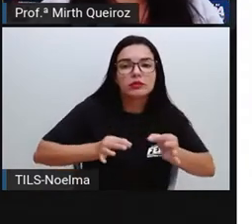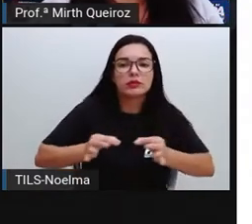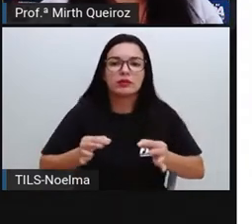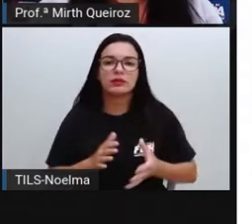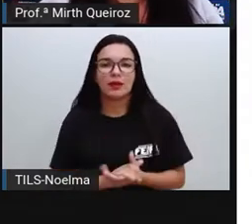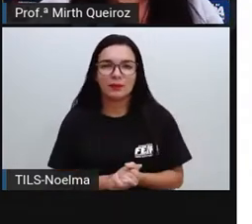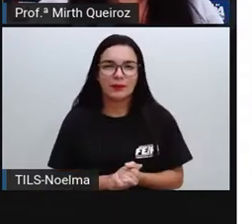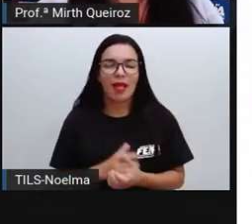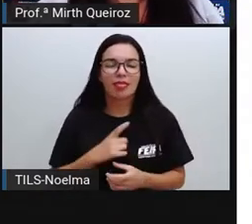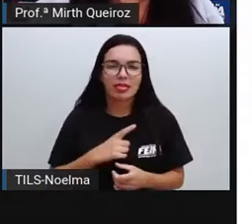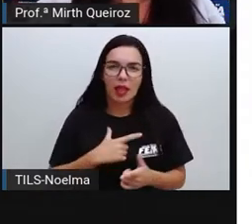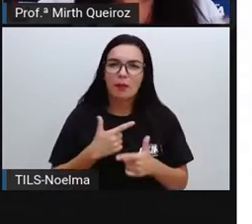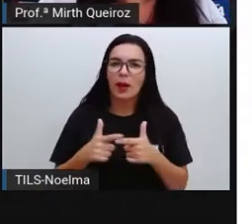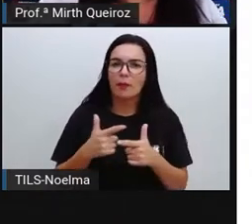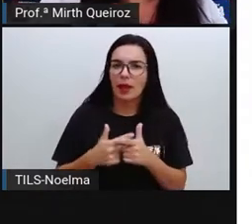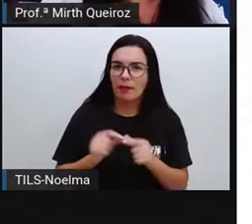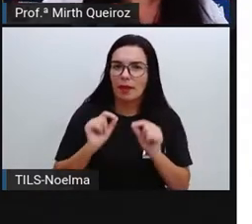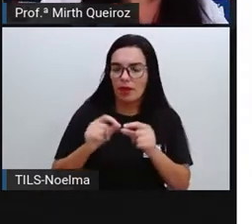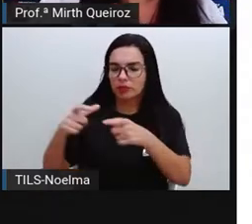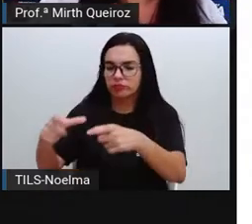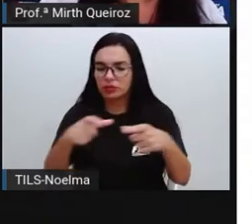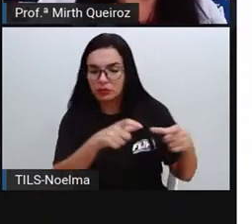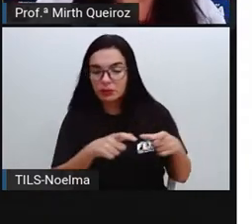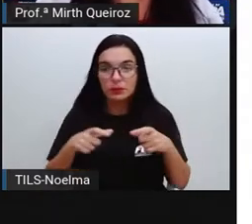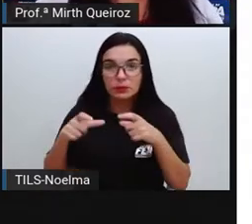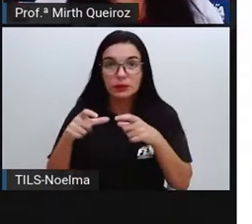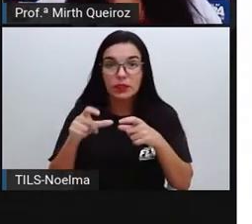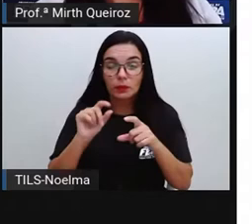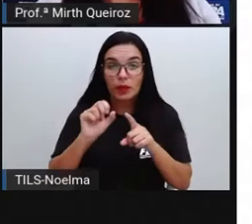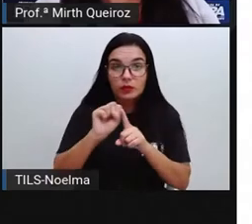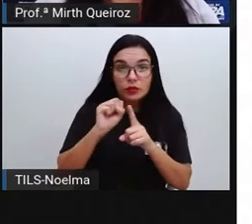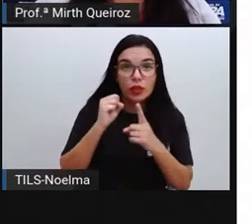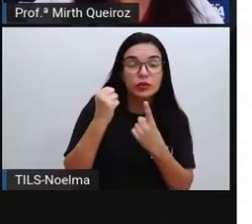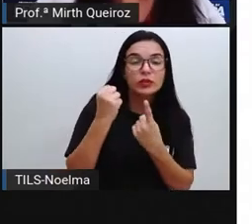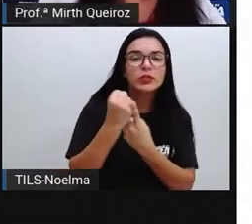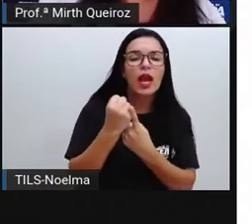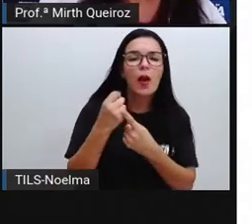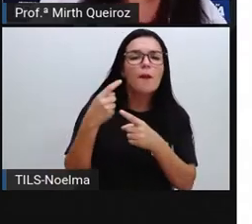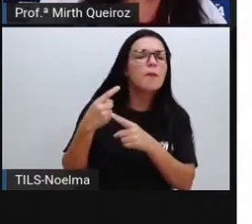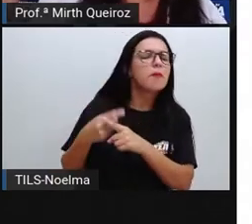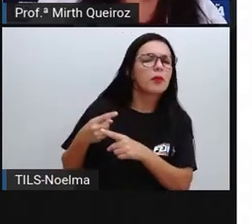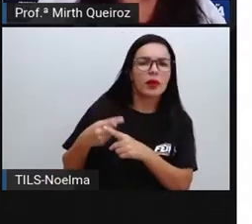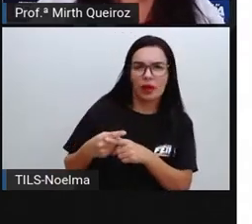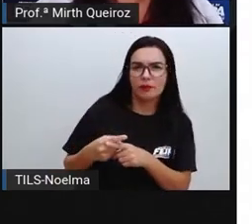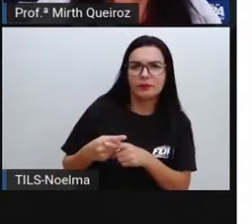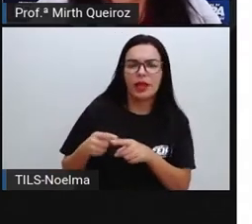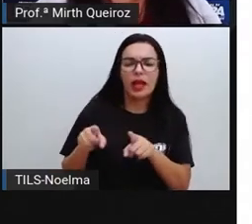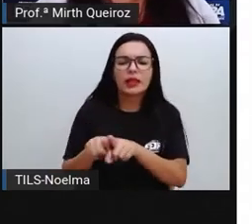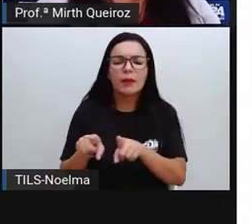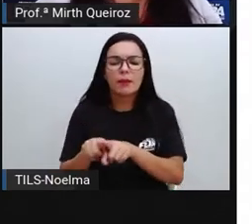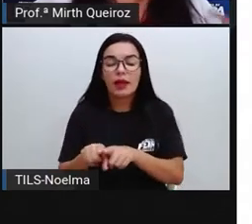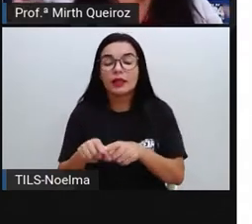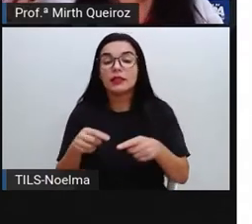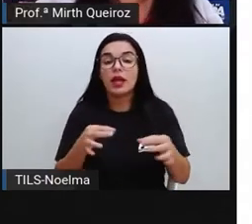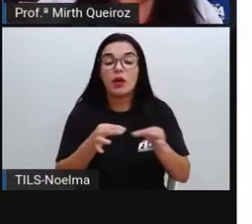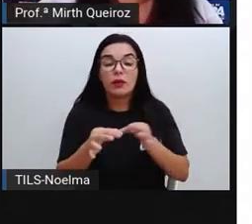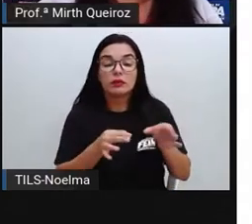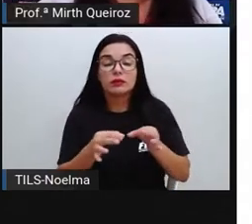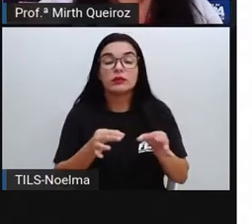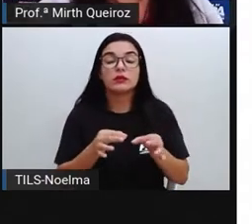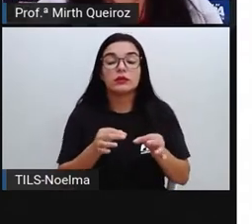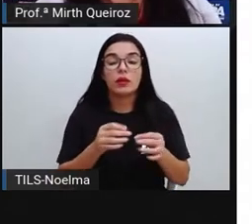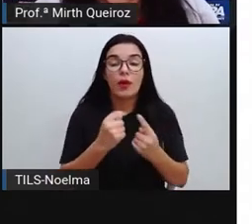social quanto da ordem ambiental. Ordem social, pró, como antes, sim, a ordem social, como por exemplo, a